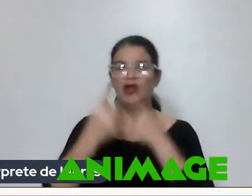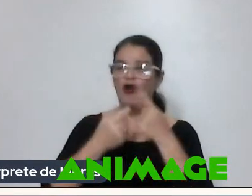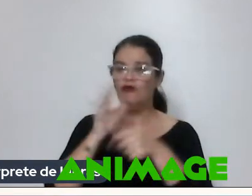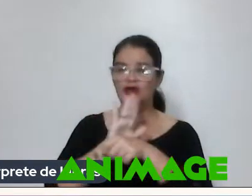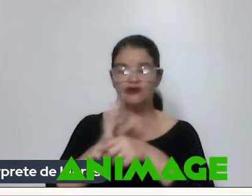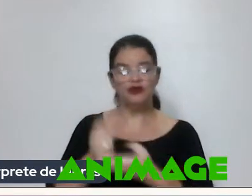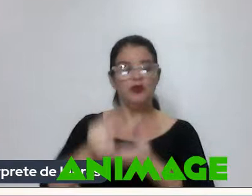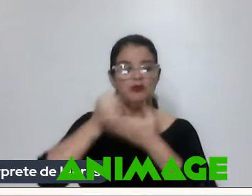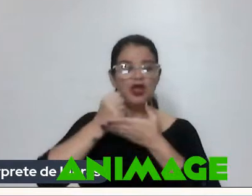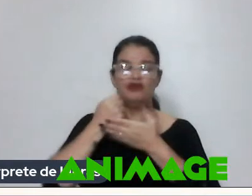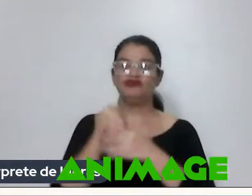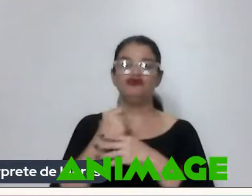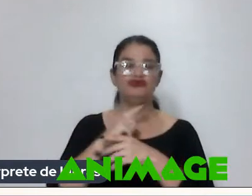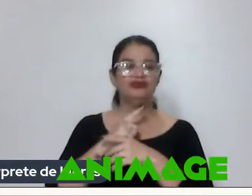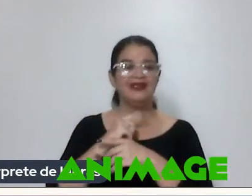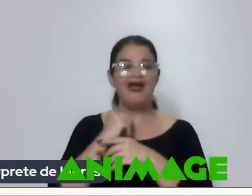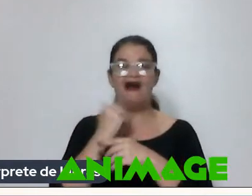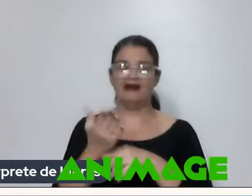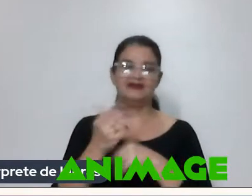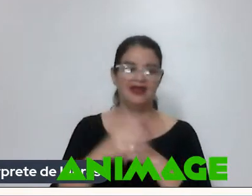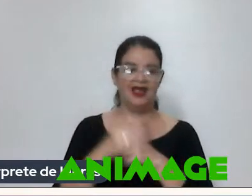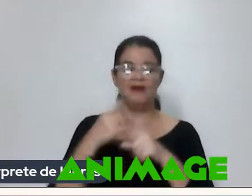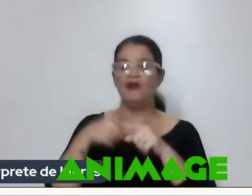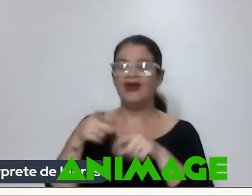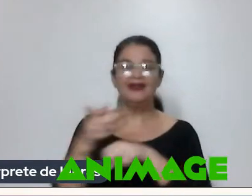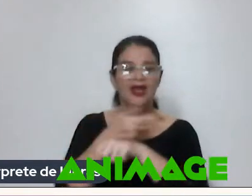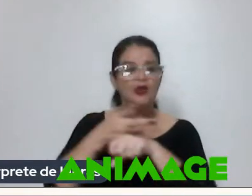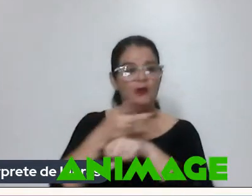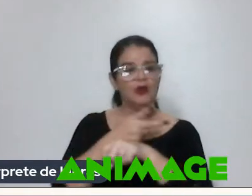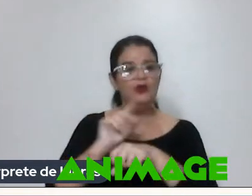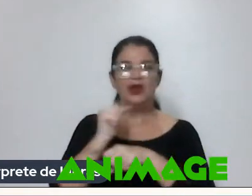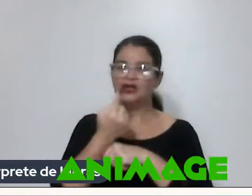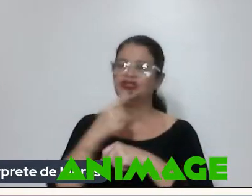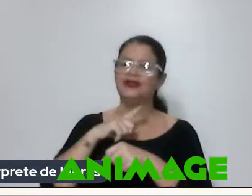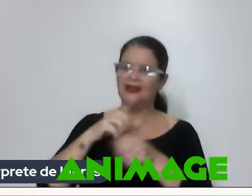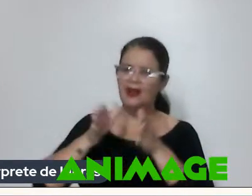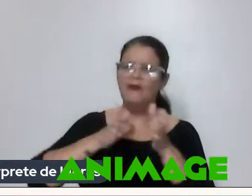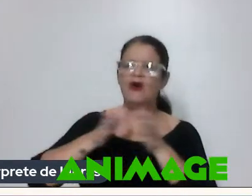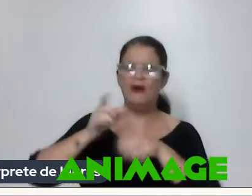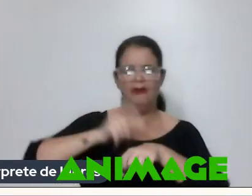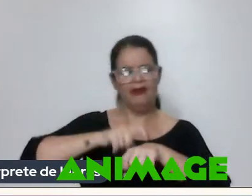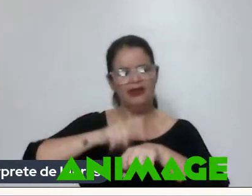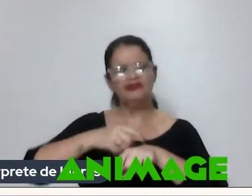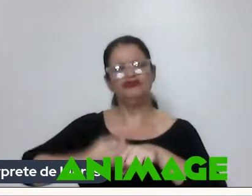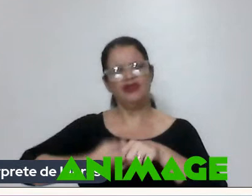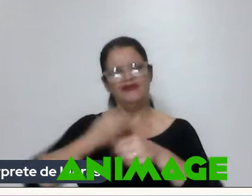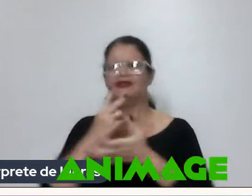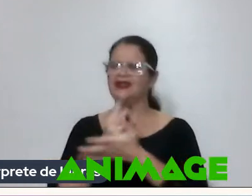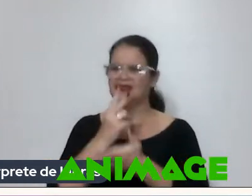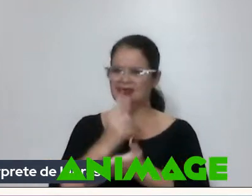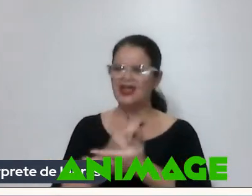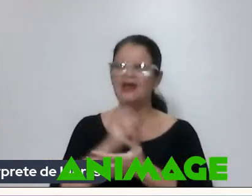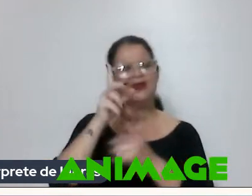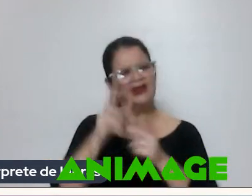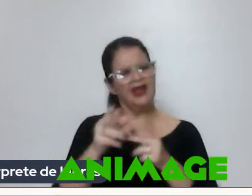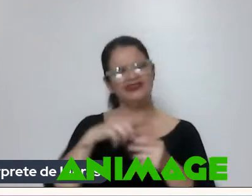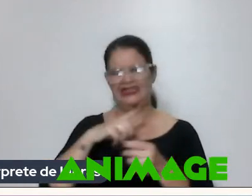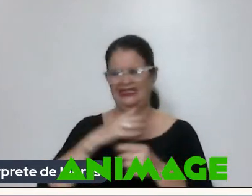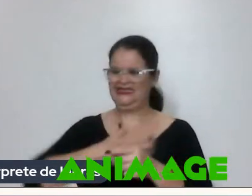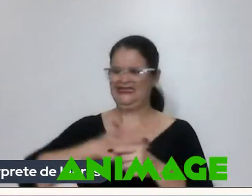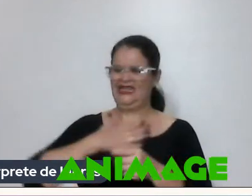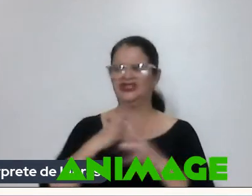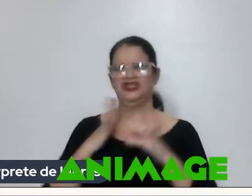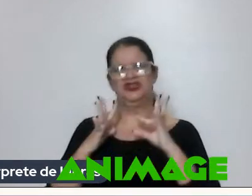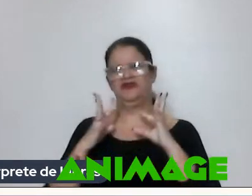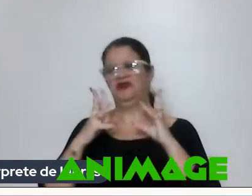disso Porque ele está Numa procura A gente tem momentos Da vida Eu acho que sempre A gente nunca está Muito satisfeito